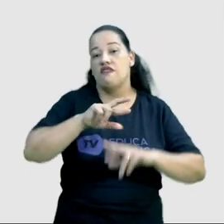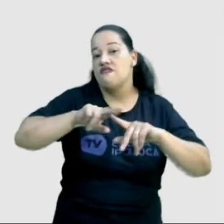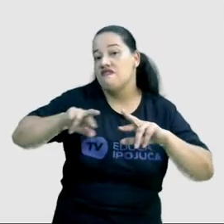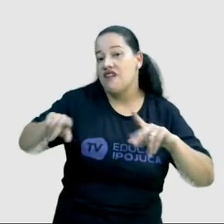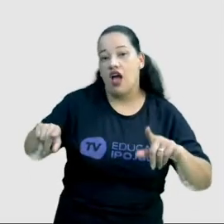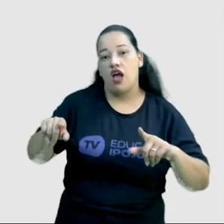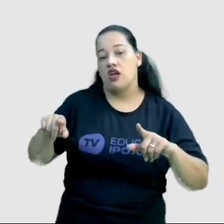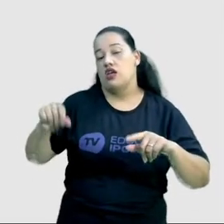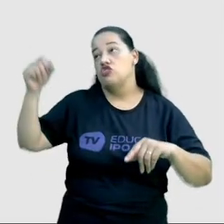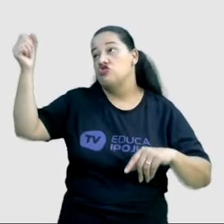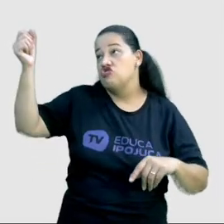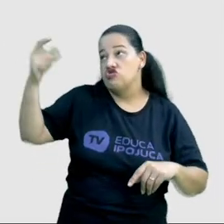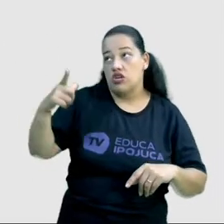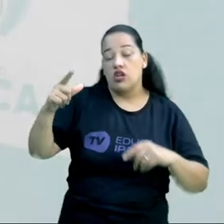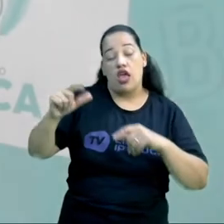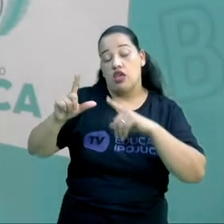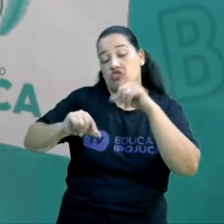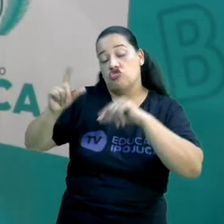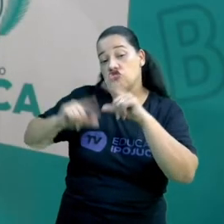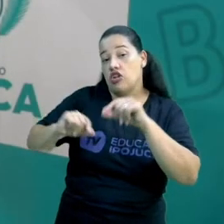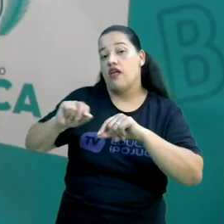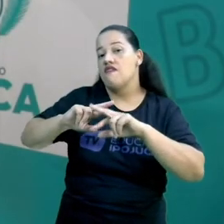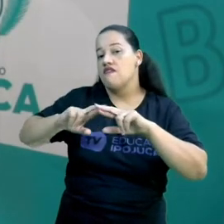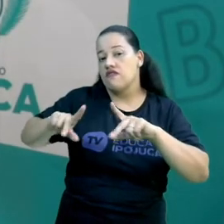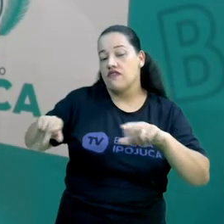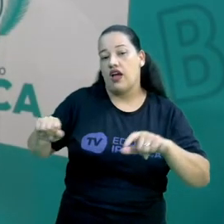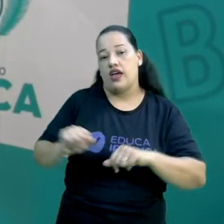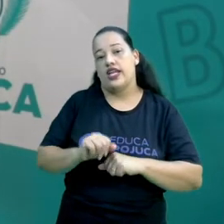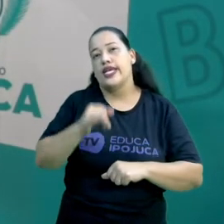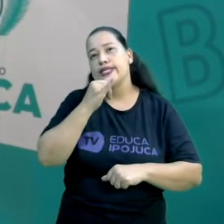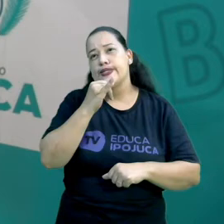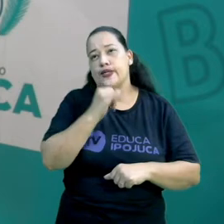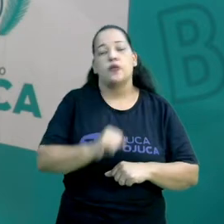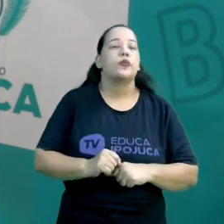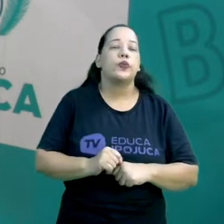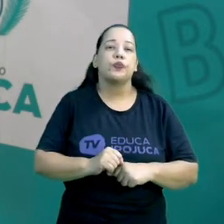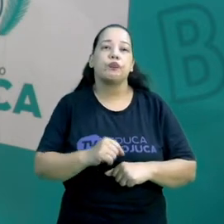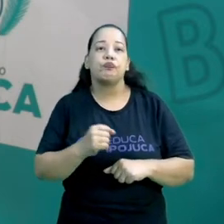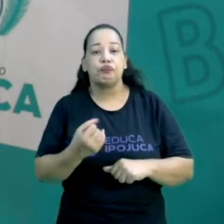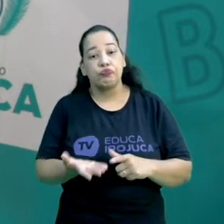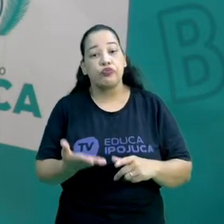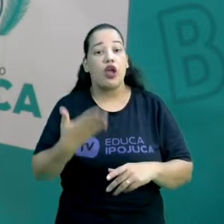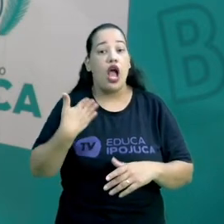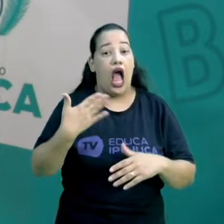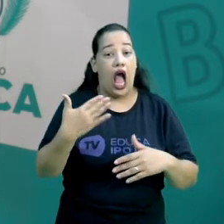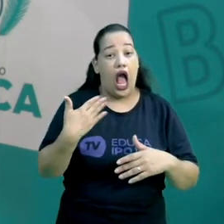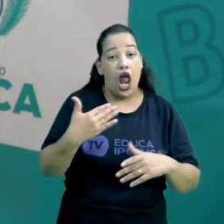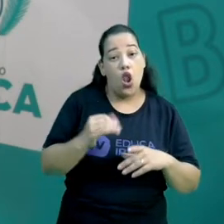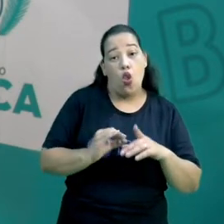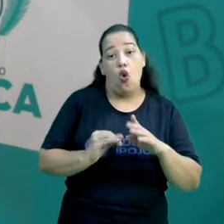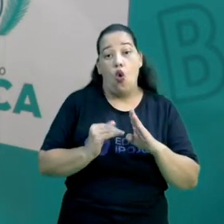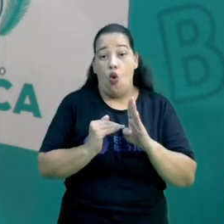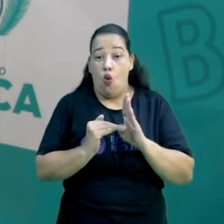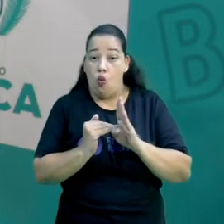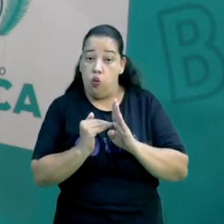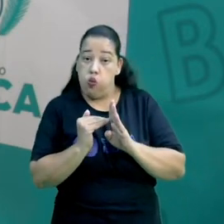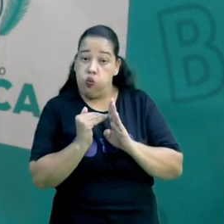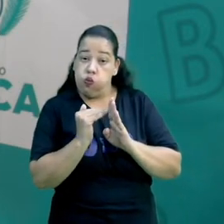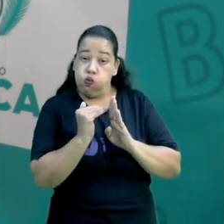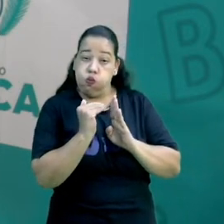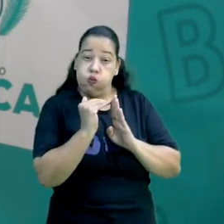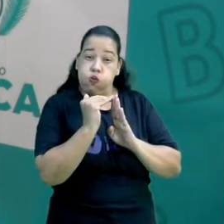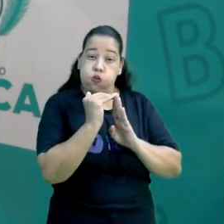estrelas. E ela, sim, vamos dizer assim, ela começa a se esquentar muito, ela começa a entrar em uma combustão. A temperatura dela